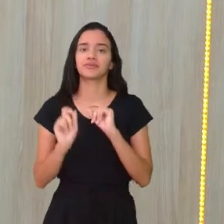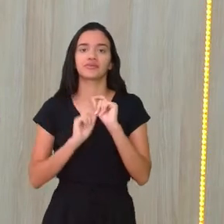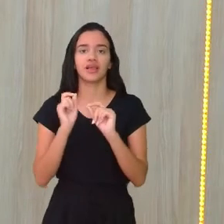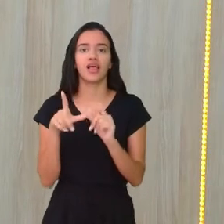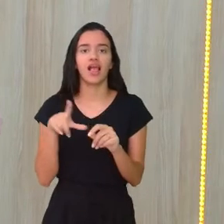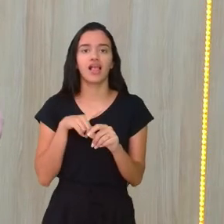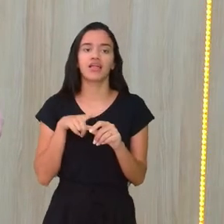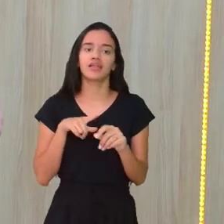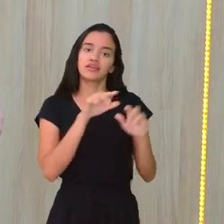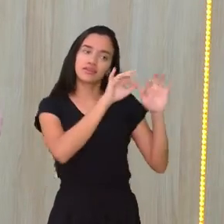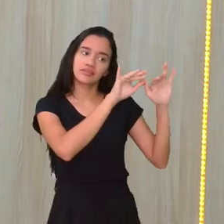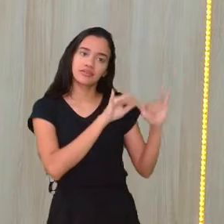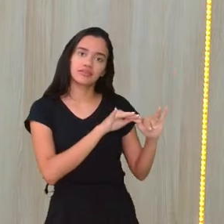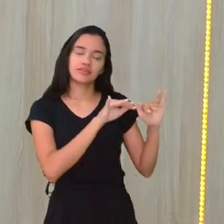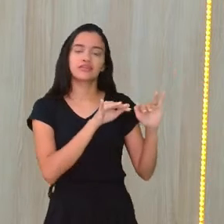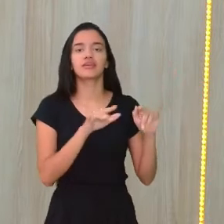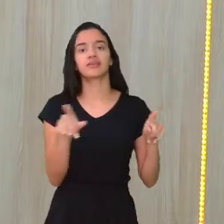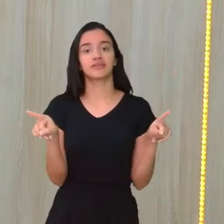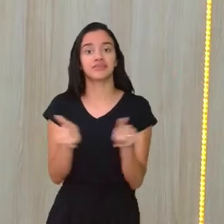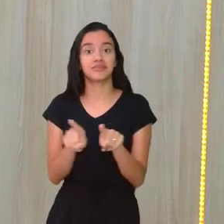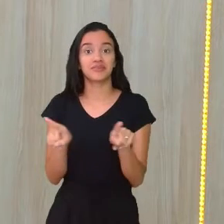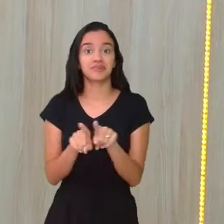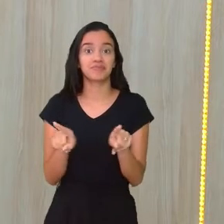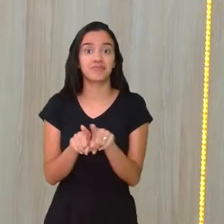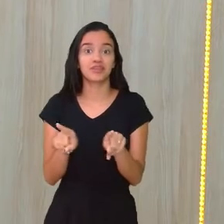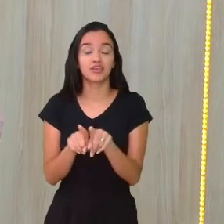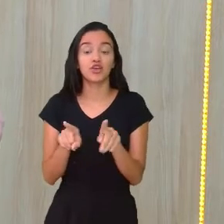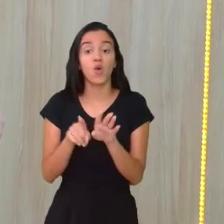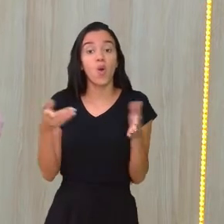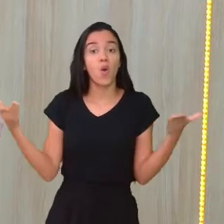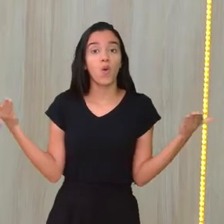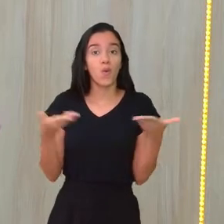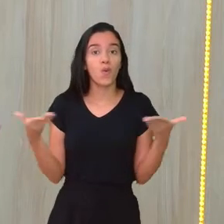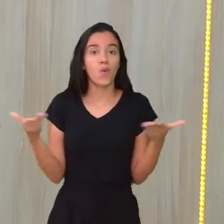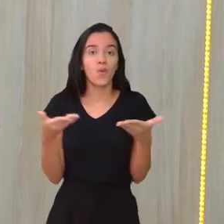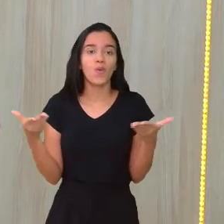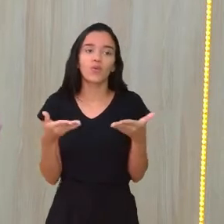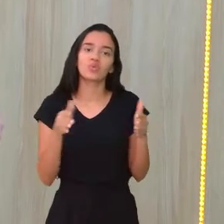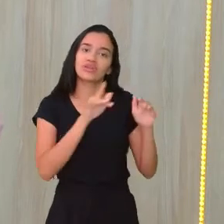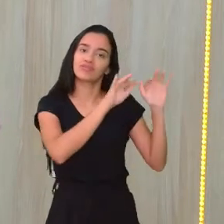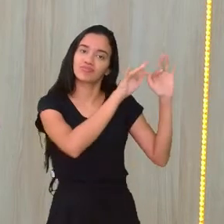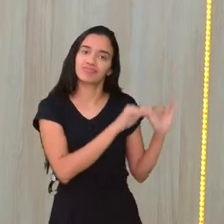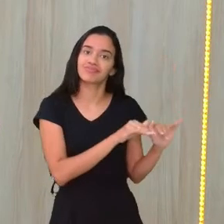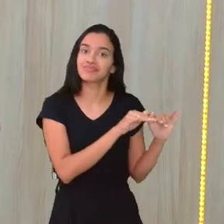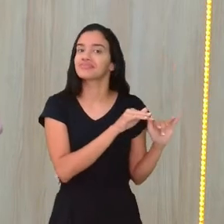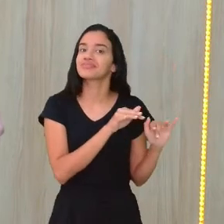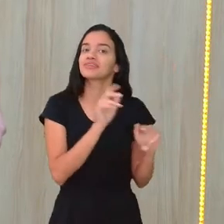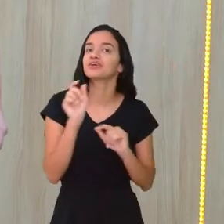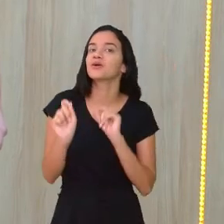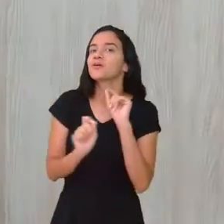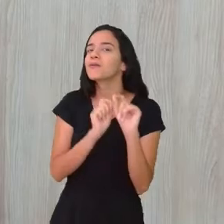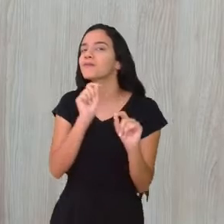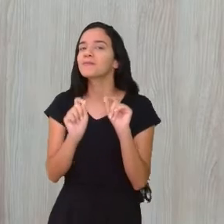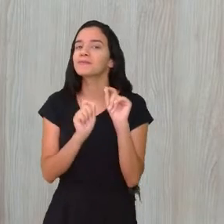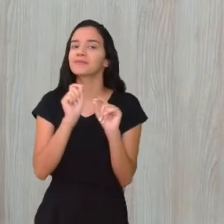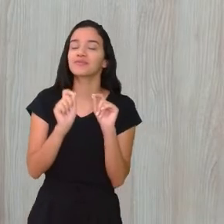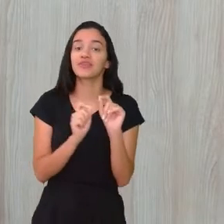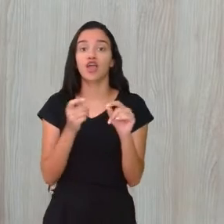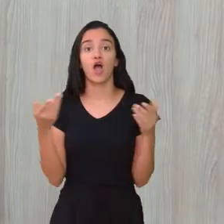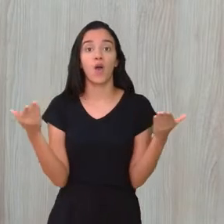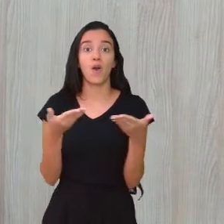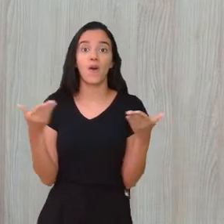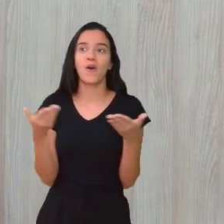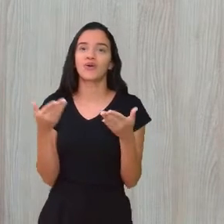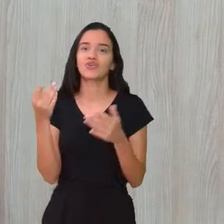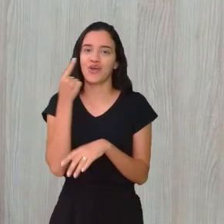tem um bate-papo. E quem está aqui, hoje, no bate-papo? Ah, hoje já é